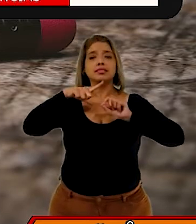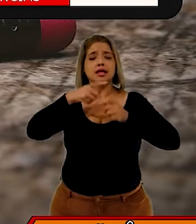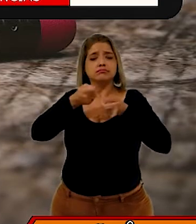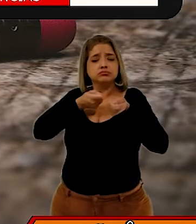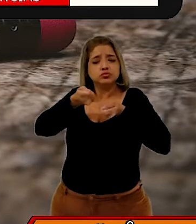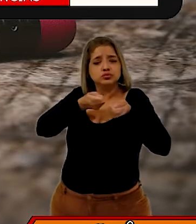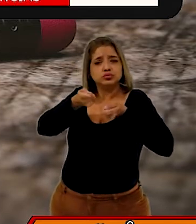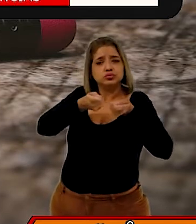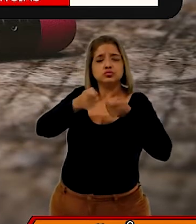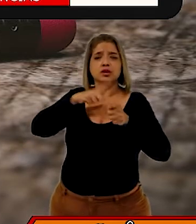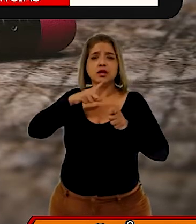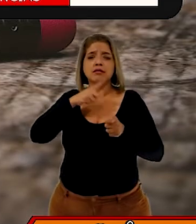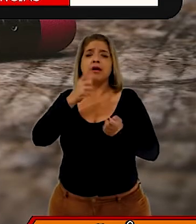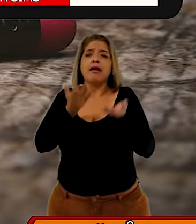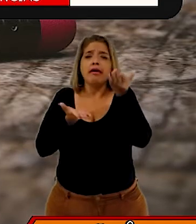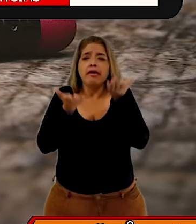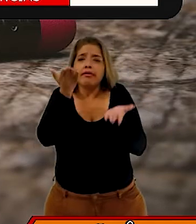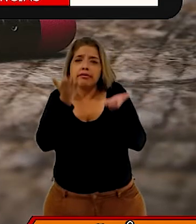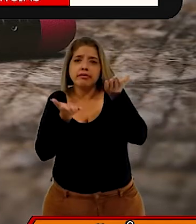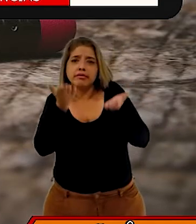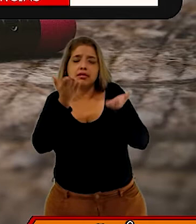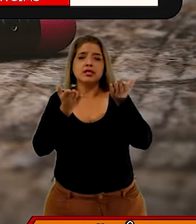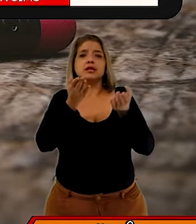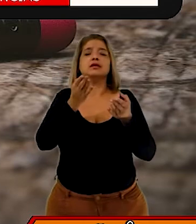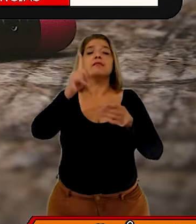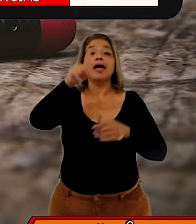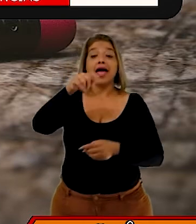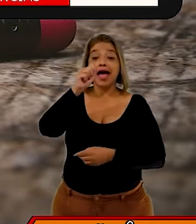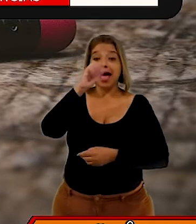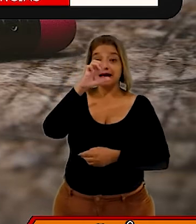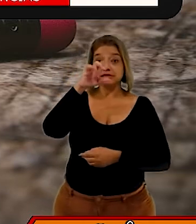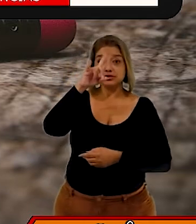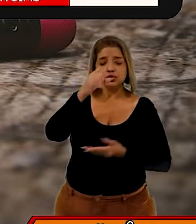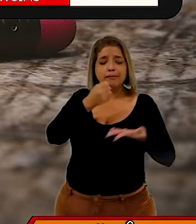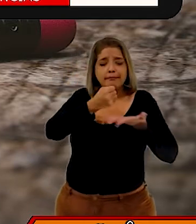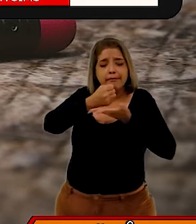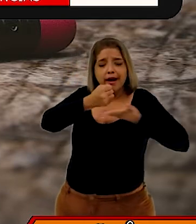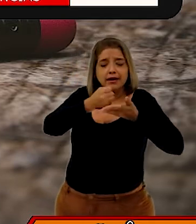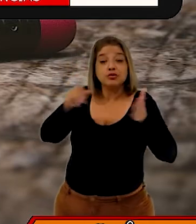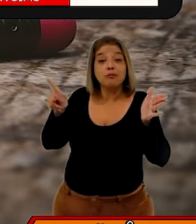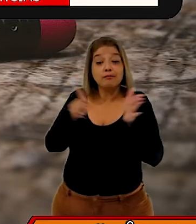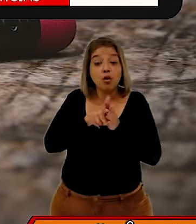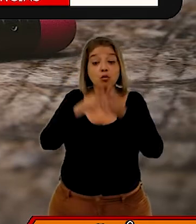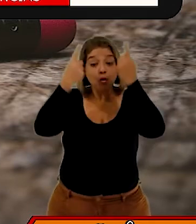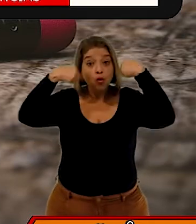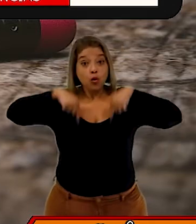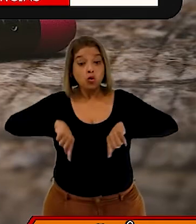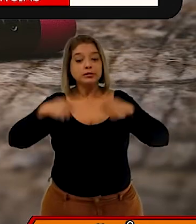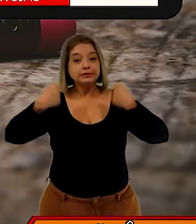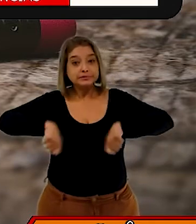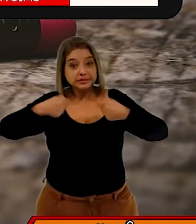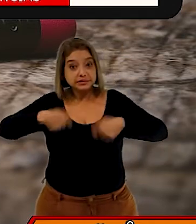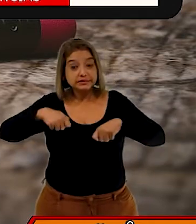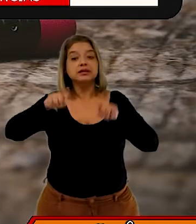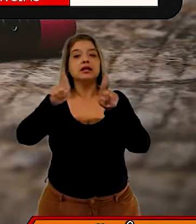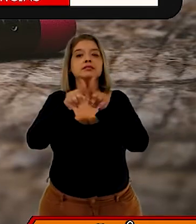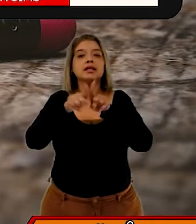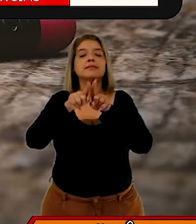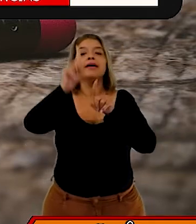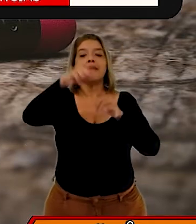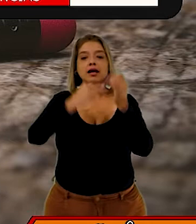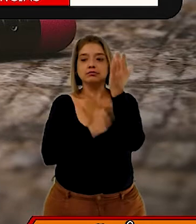ácido básico do corpo, a proteção contra doenças e regulação da temperatura corporal.